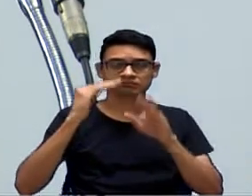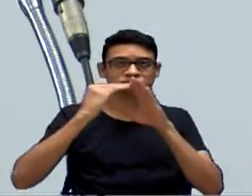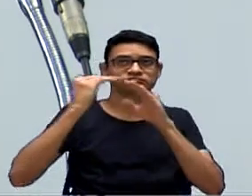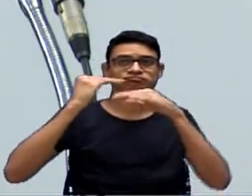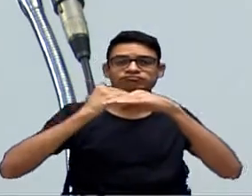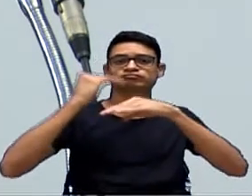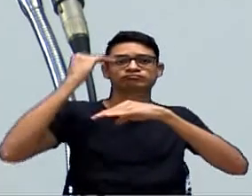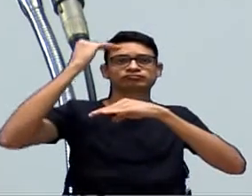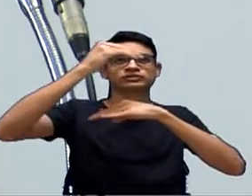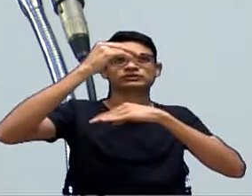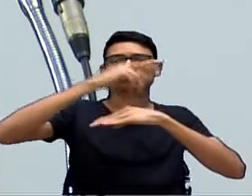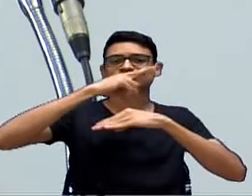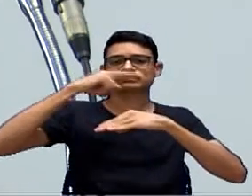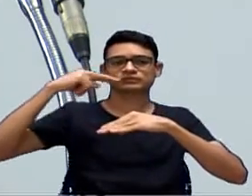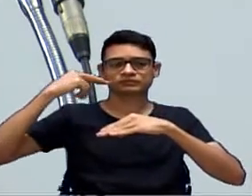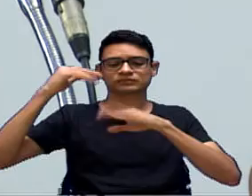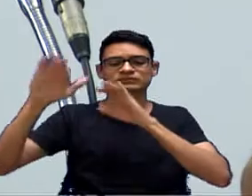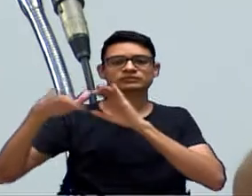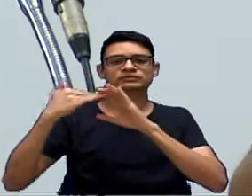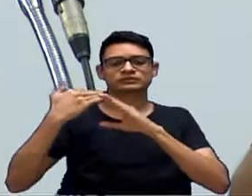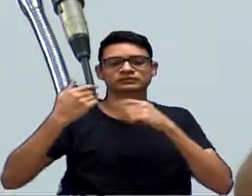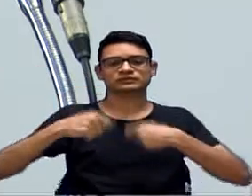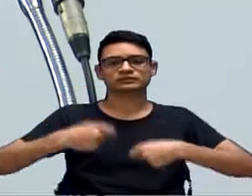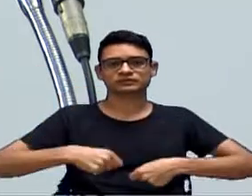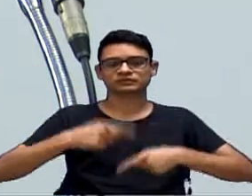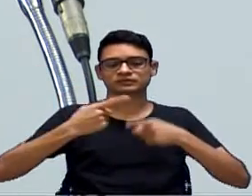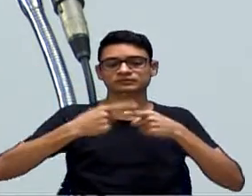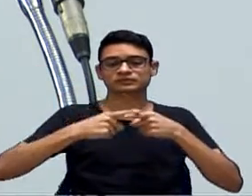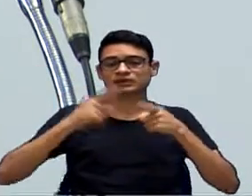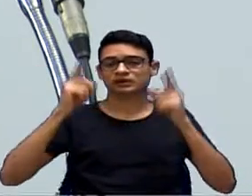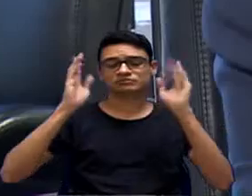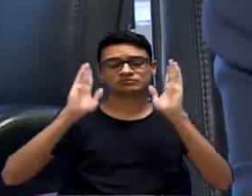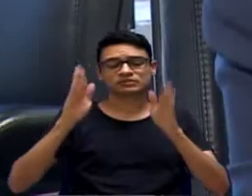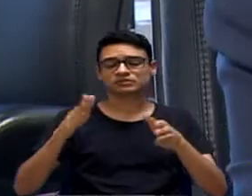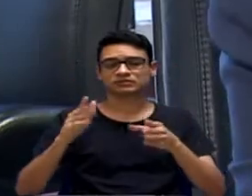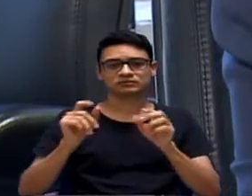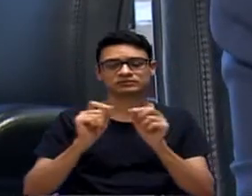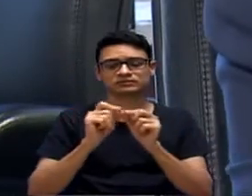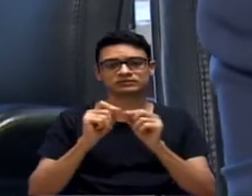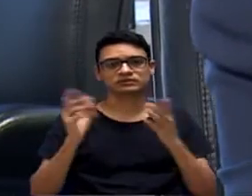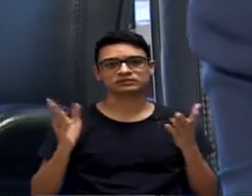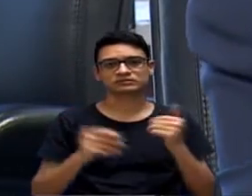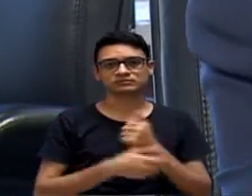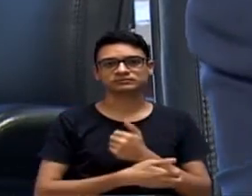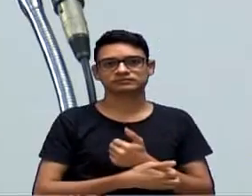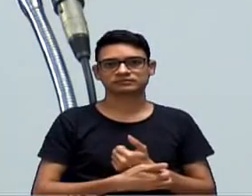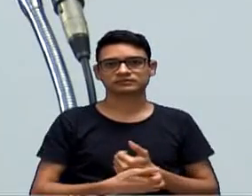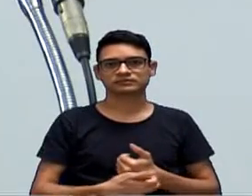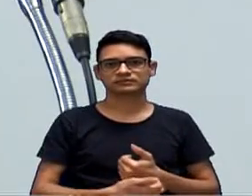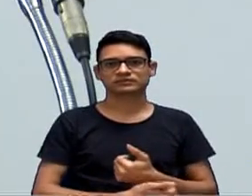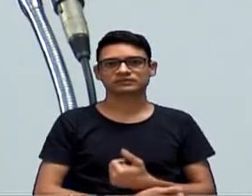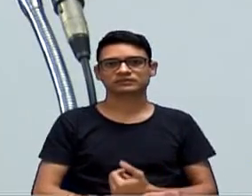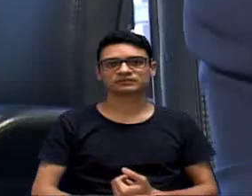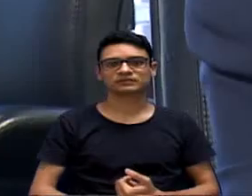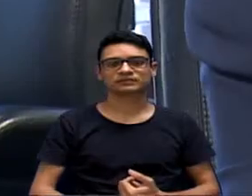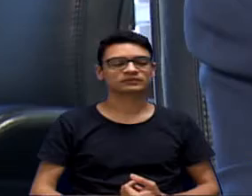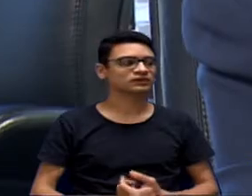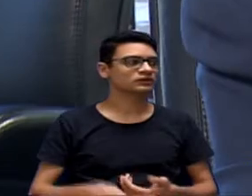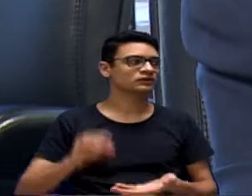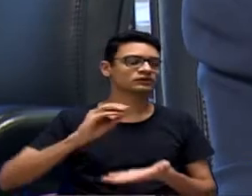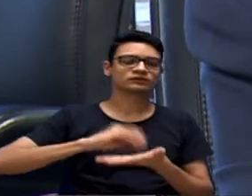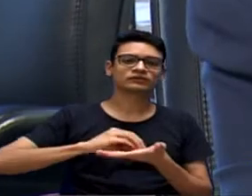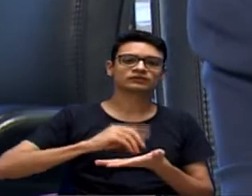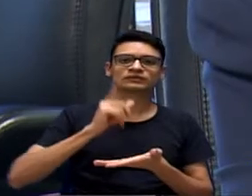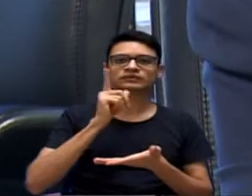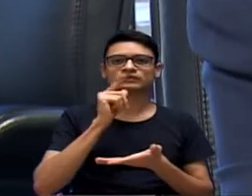do prefeito, era para vir esse projeto, já que eles fazem já a mitigatória. Exatamente. Então, quando a gente vê, fala, vai faltar, falta água, falta,